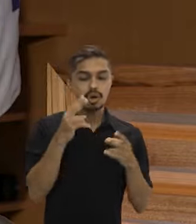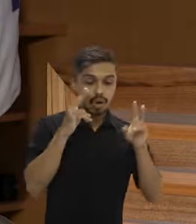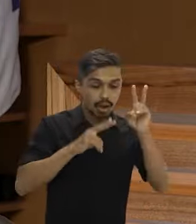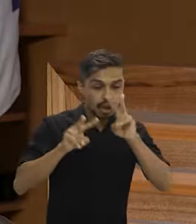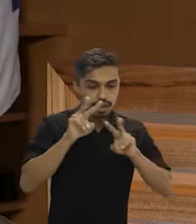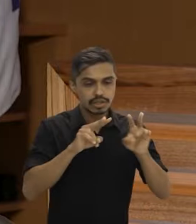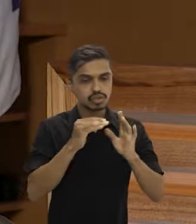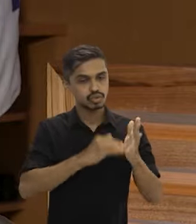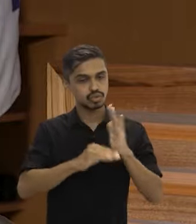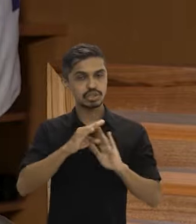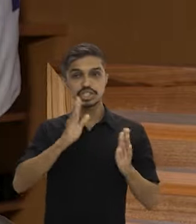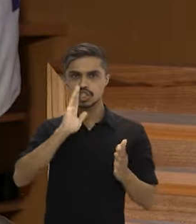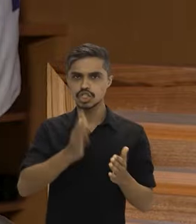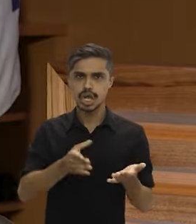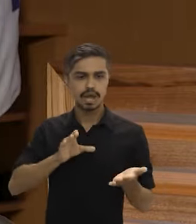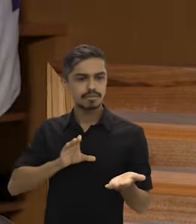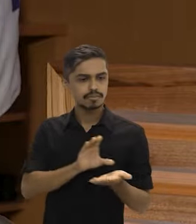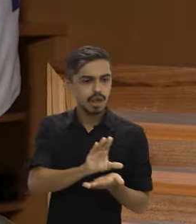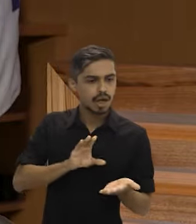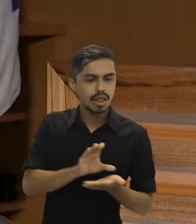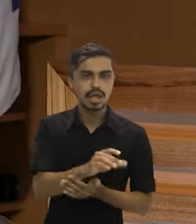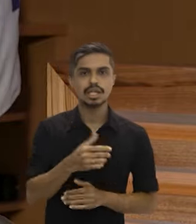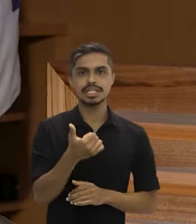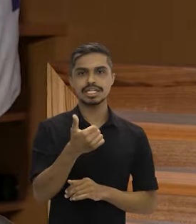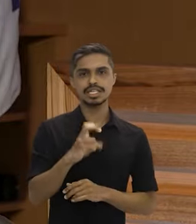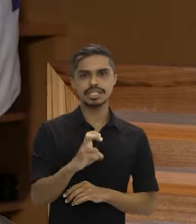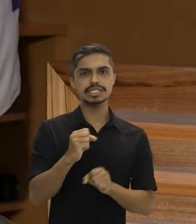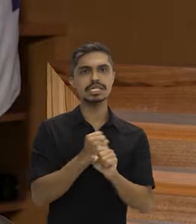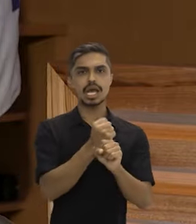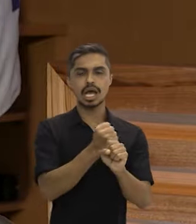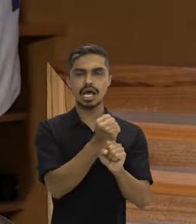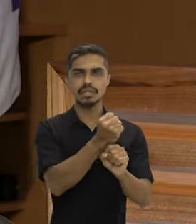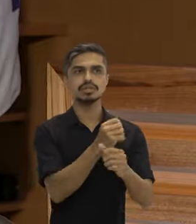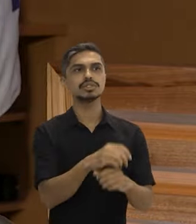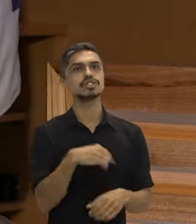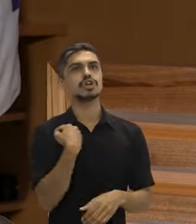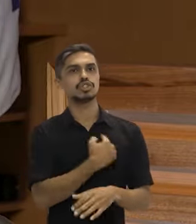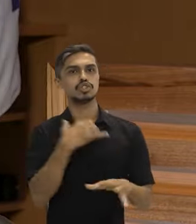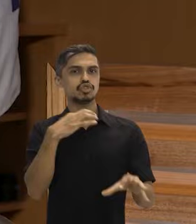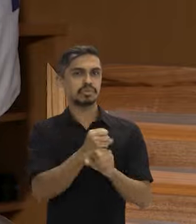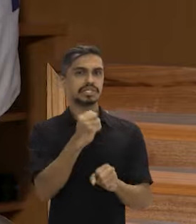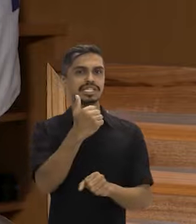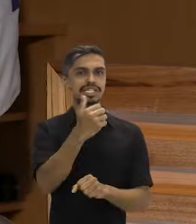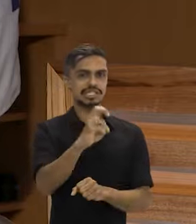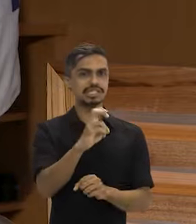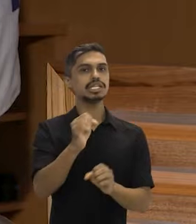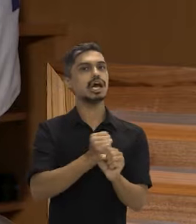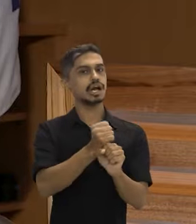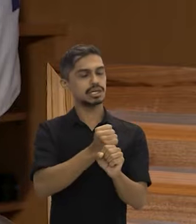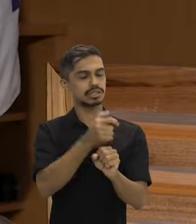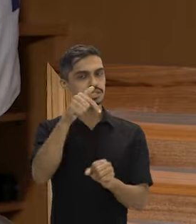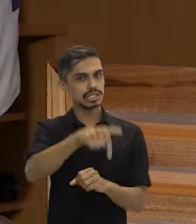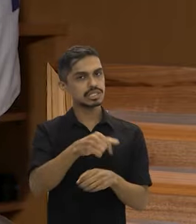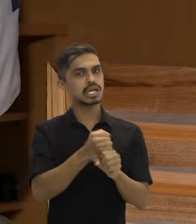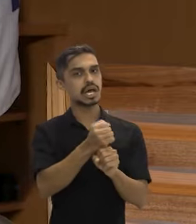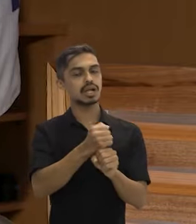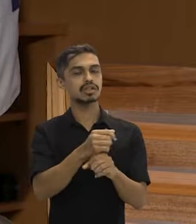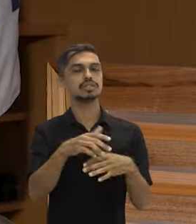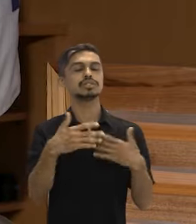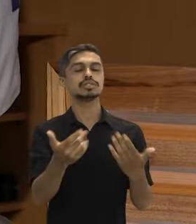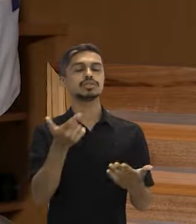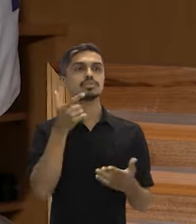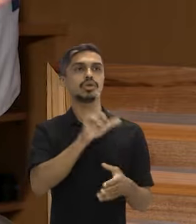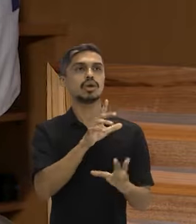que já entrou no fundo da Amazônia, ao longo desses 15 anos, que completamos 15 anos esse ano, ao longo desses 15 anos,